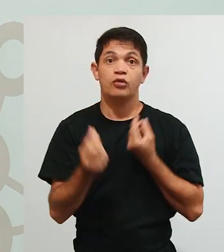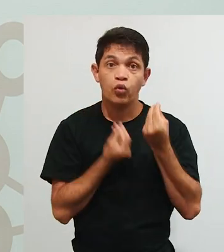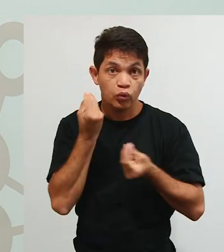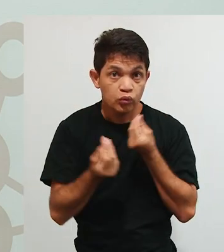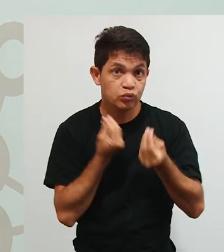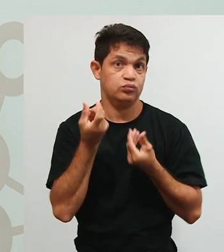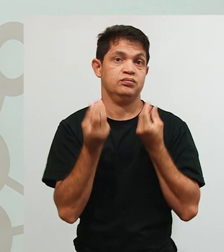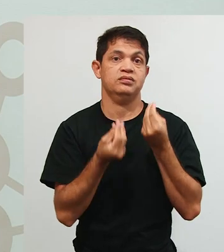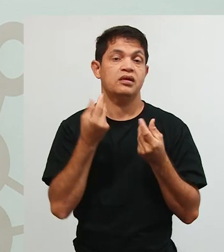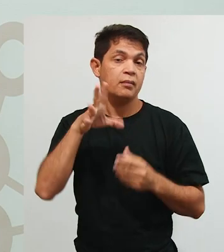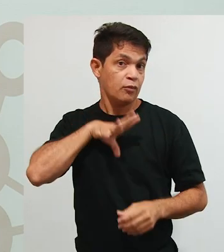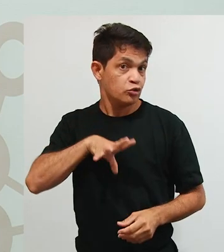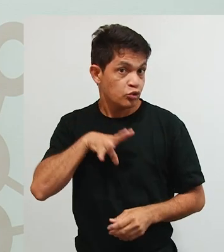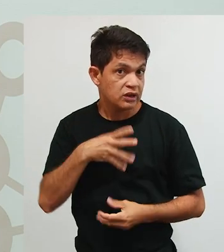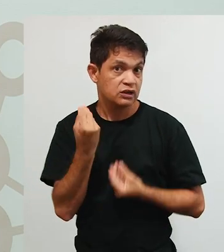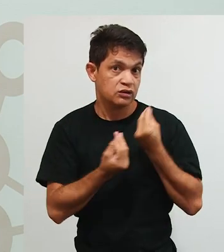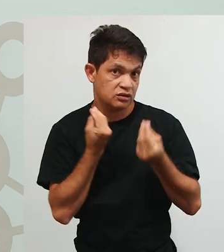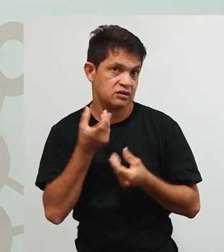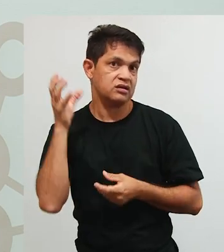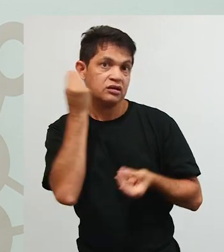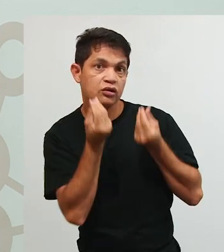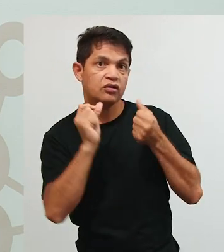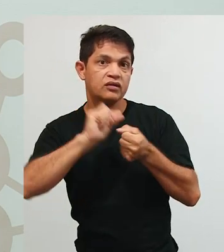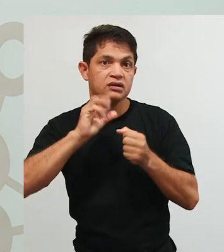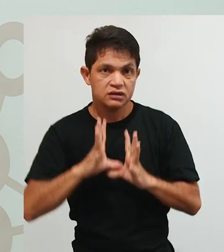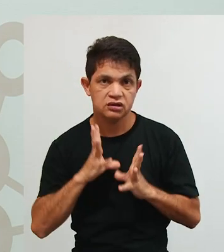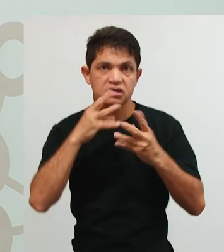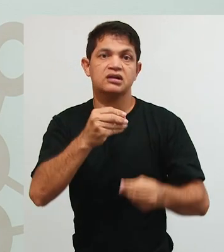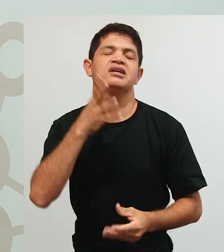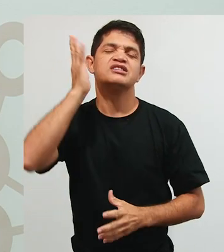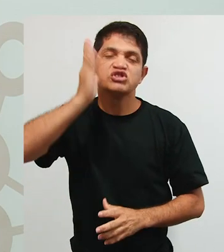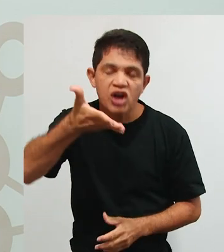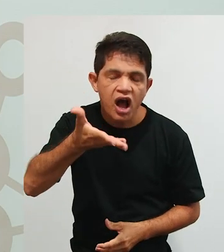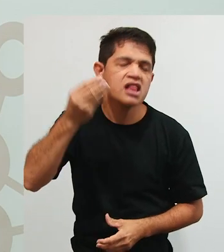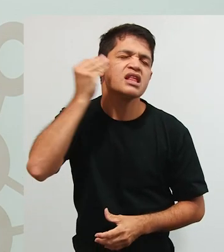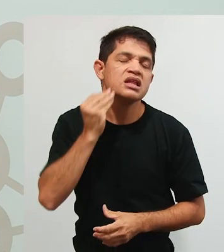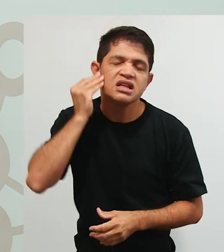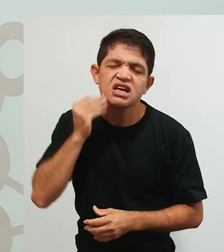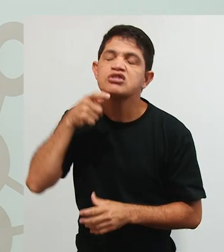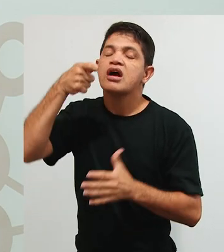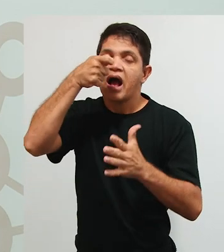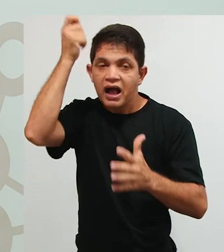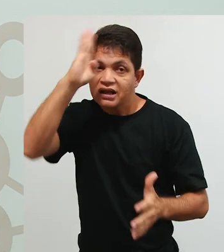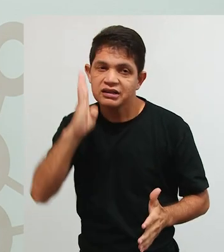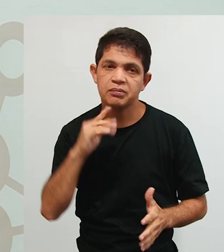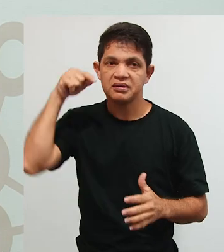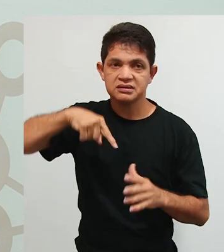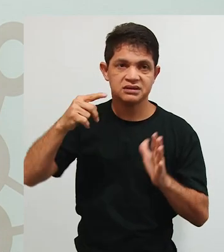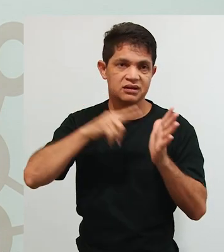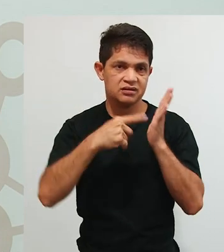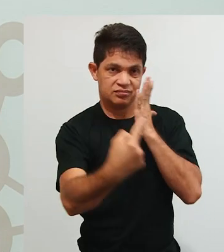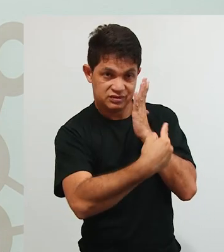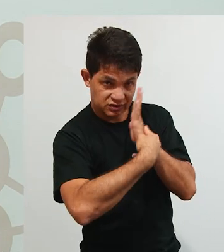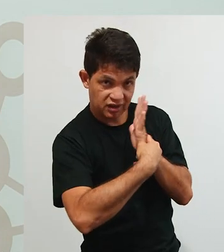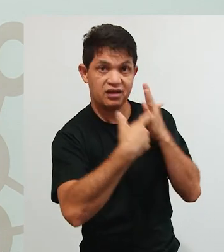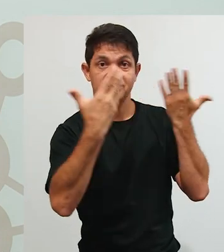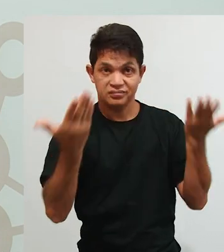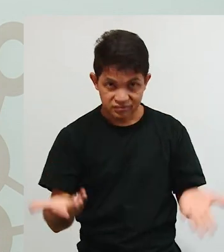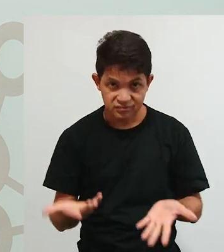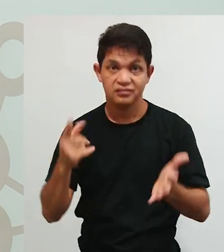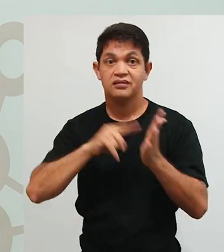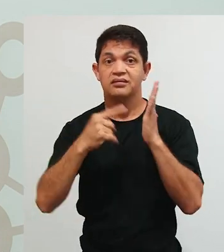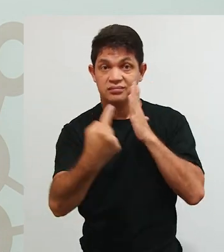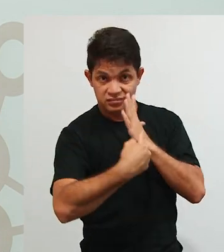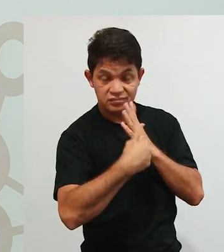provérbio português que muita gente já cantou aqui no Brasil, ele é uma, lembrem,